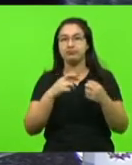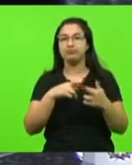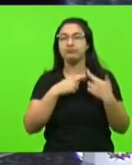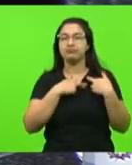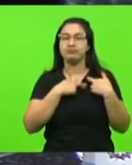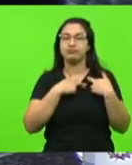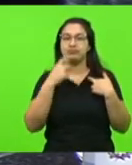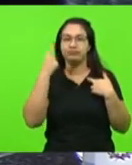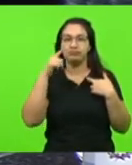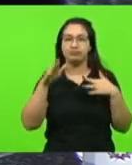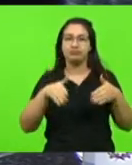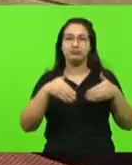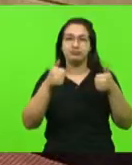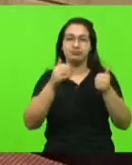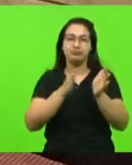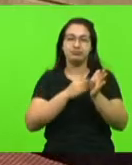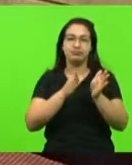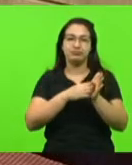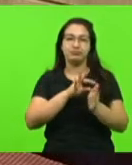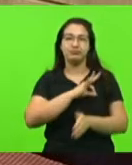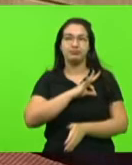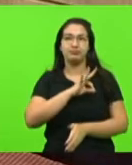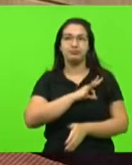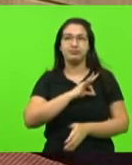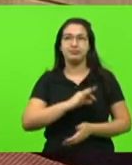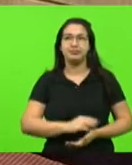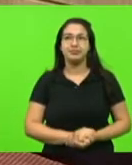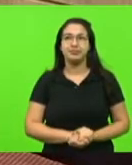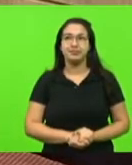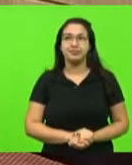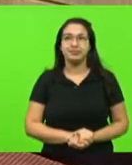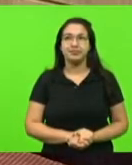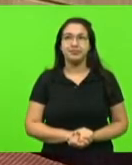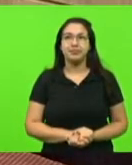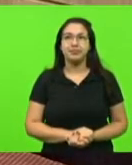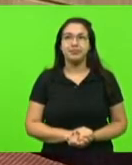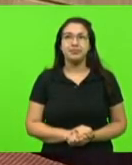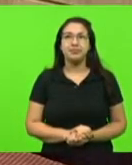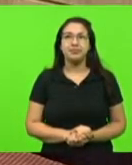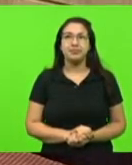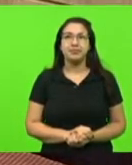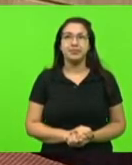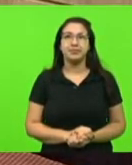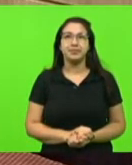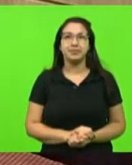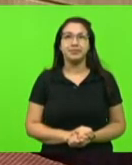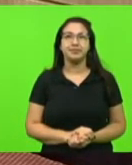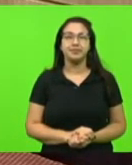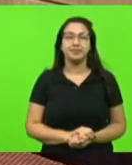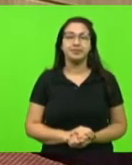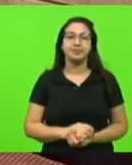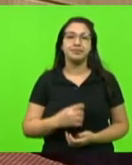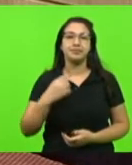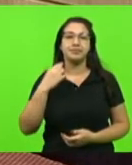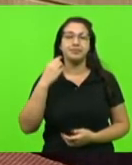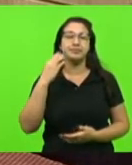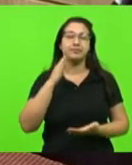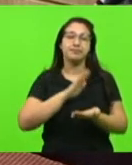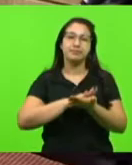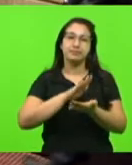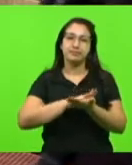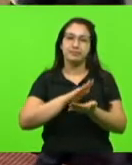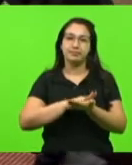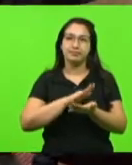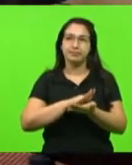parabéns a toda a nossa polícia. Se me permite, senhor presidente. Sim, deputada Paulinha. Muito brevemente, parabenizar ao coronel